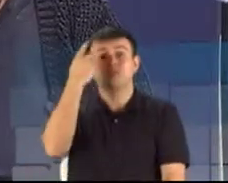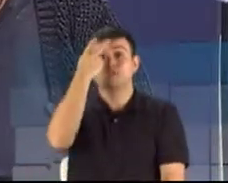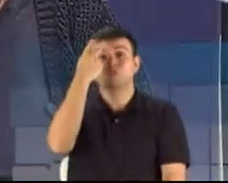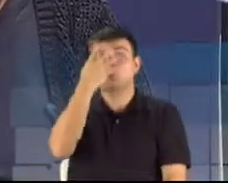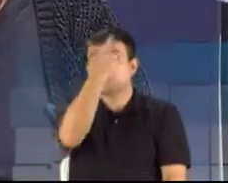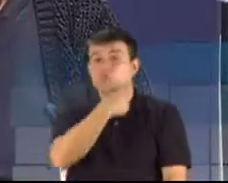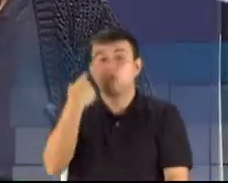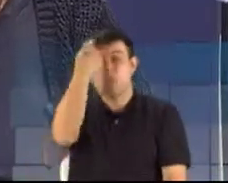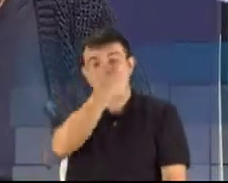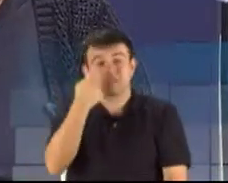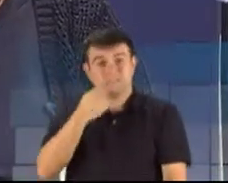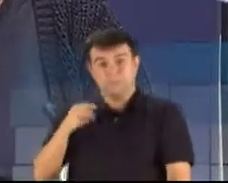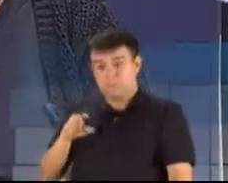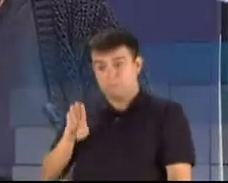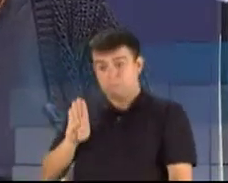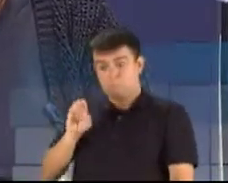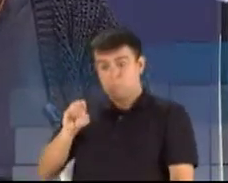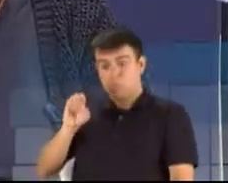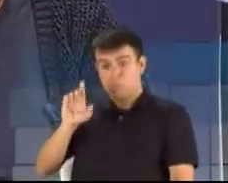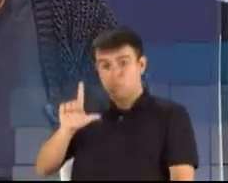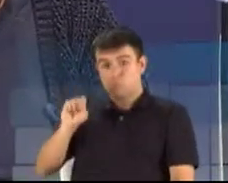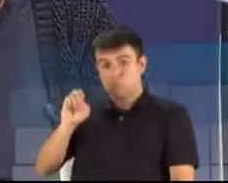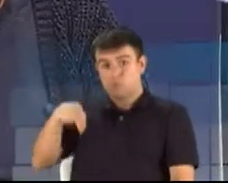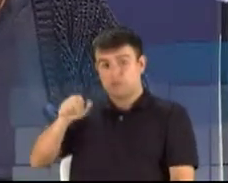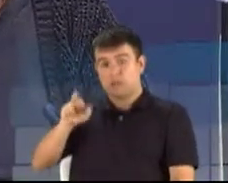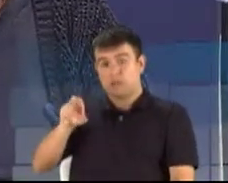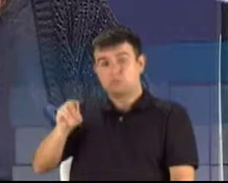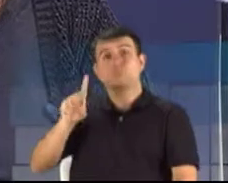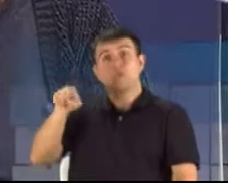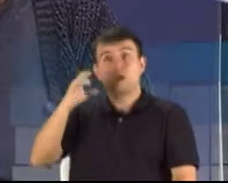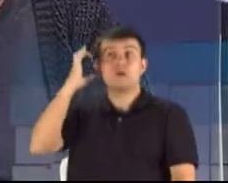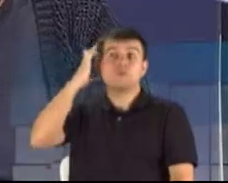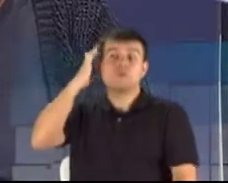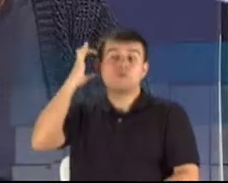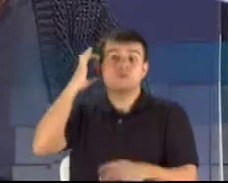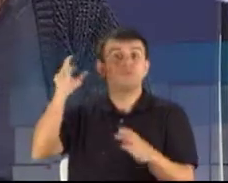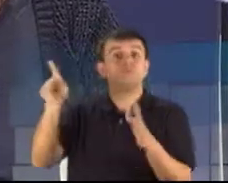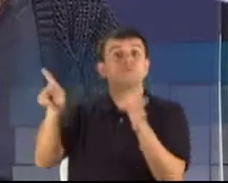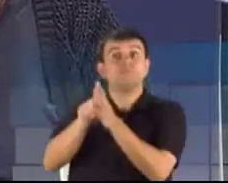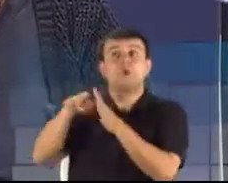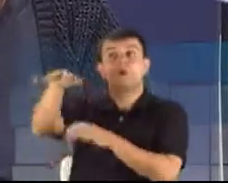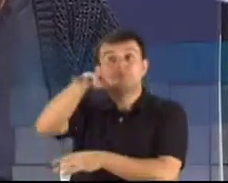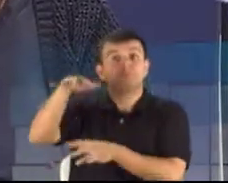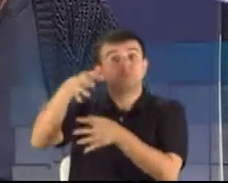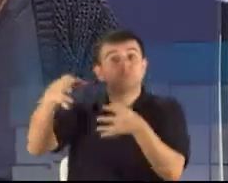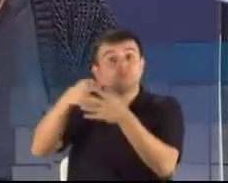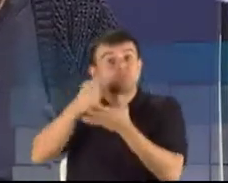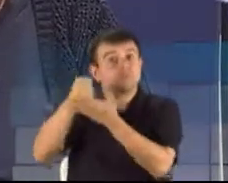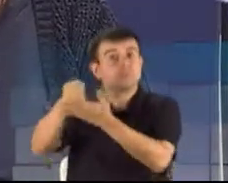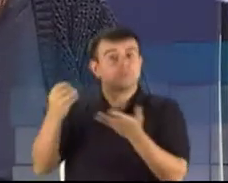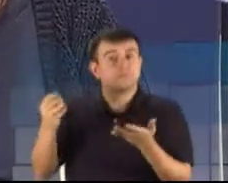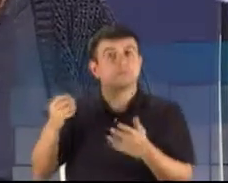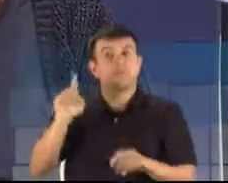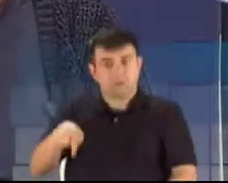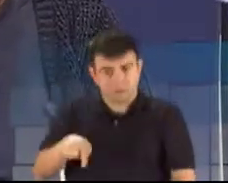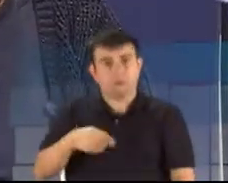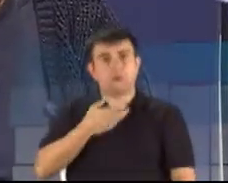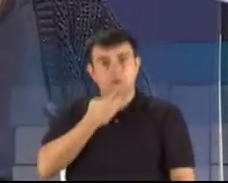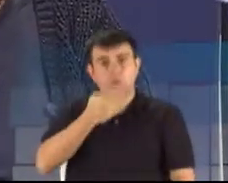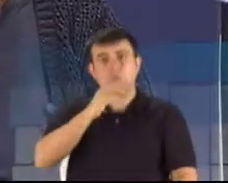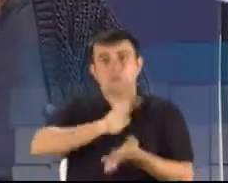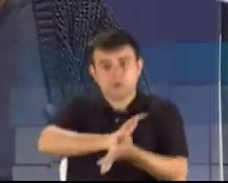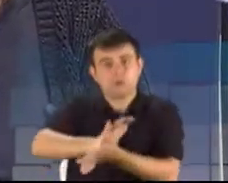base do governo Dilma e é um homofóbico, propaga homofobia. E tem que combater isso sim. A gente precisa